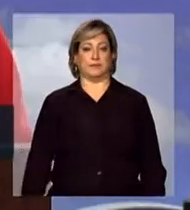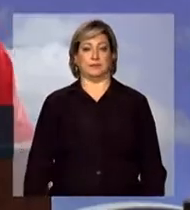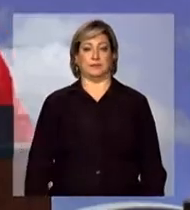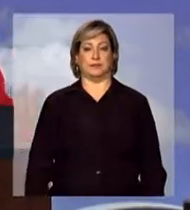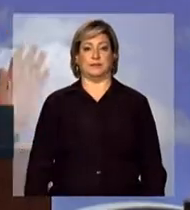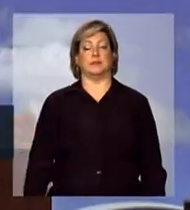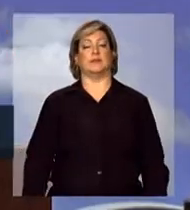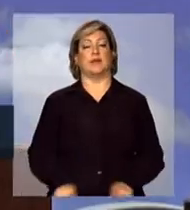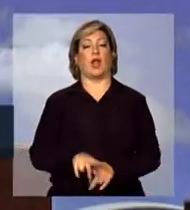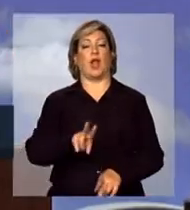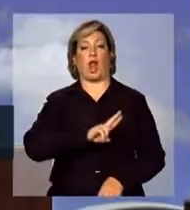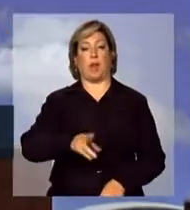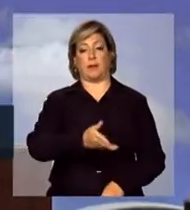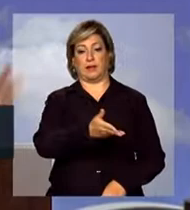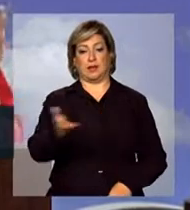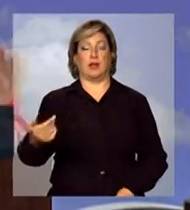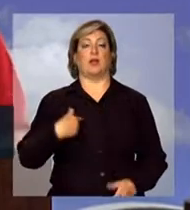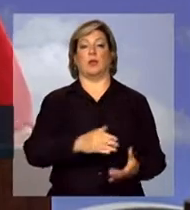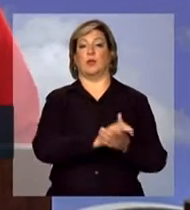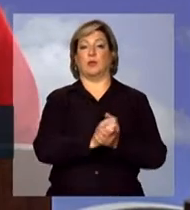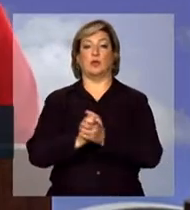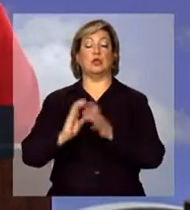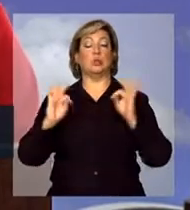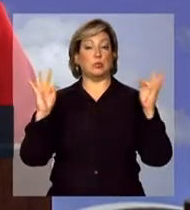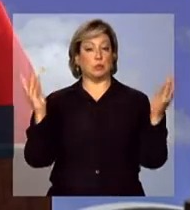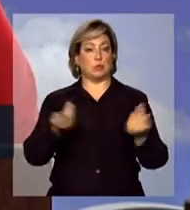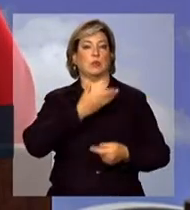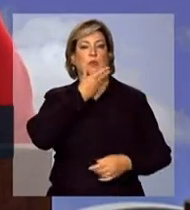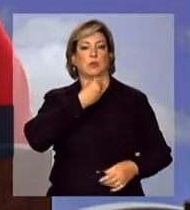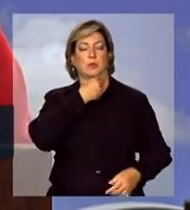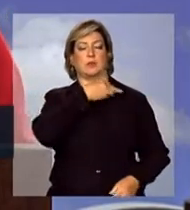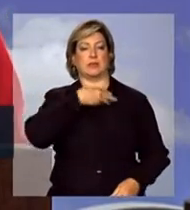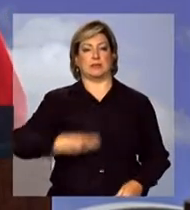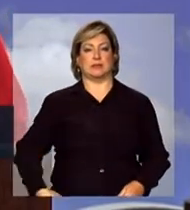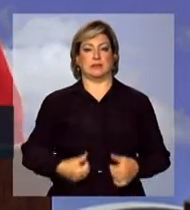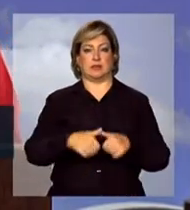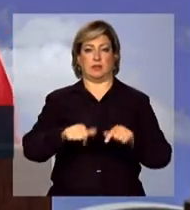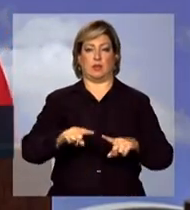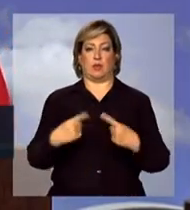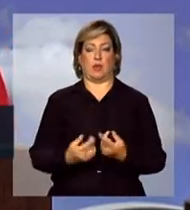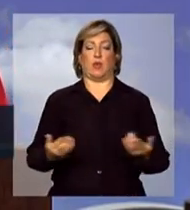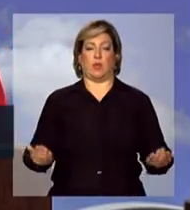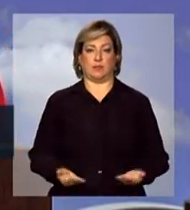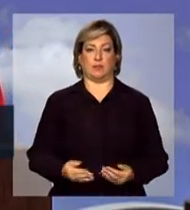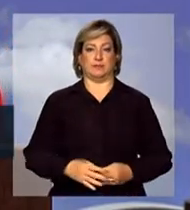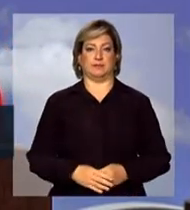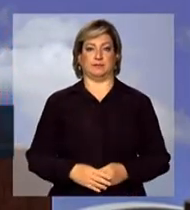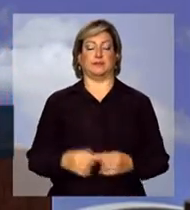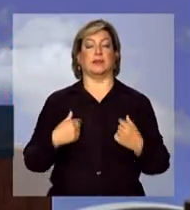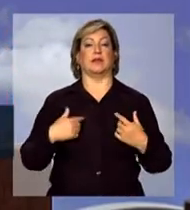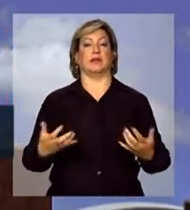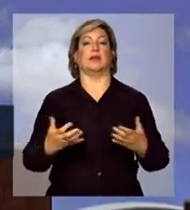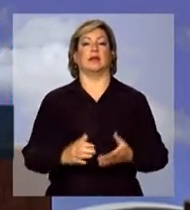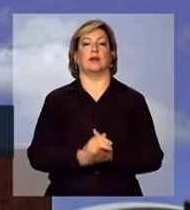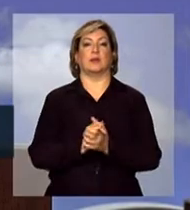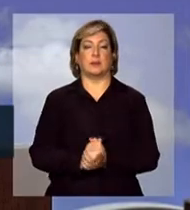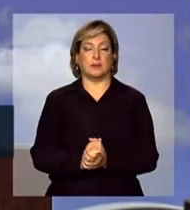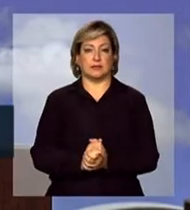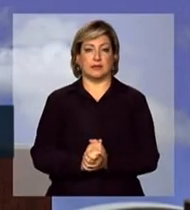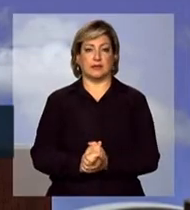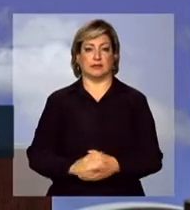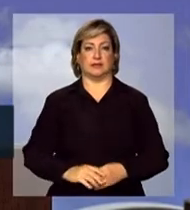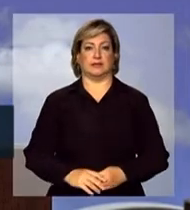Em nome delas, eu cumprimento todos os ministros aqui presentes. Queria cumprimentar